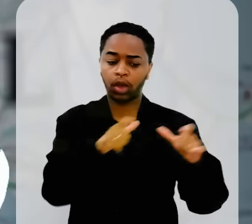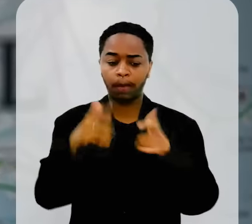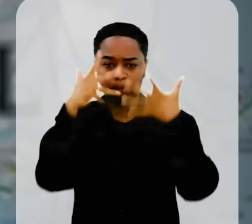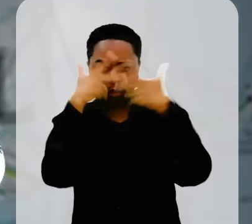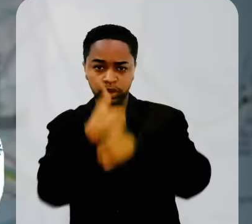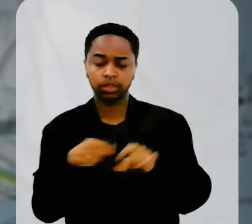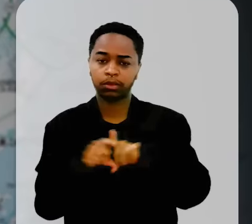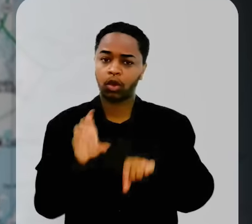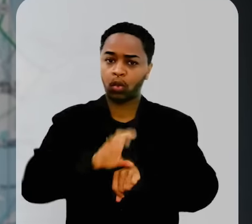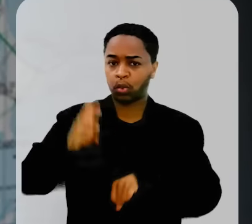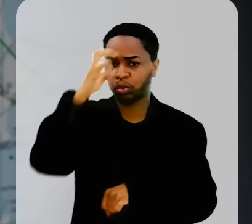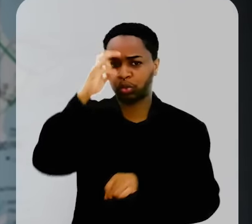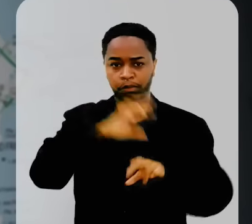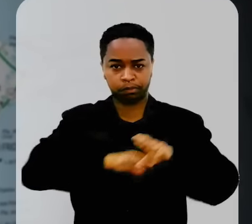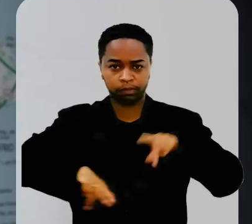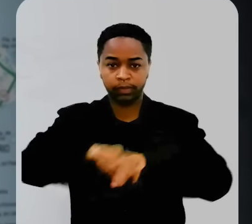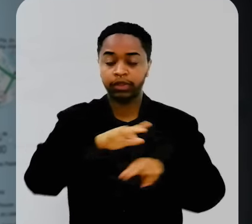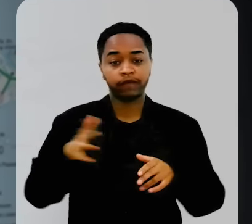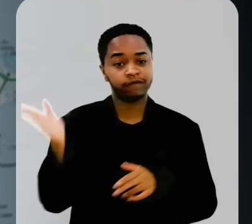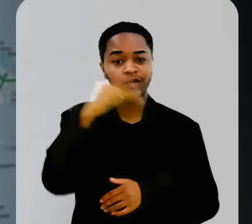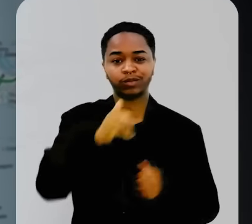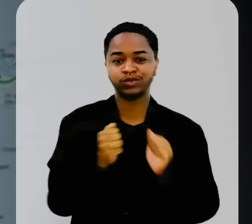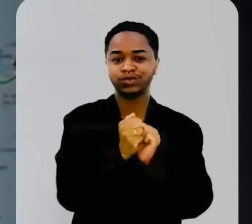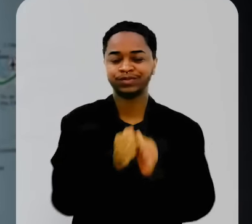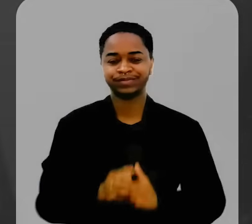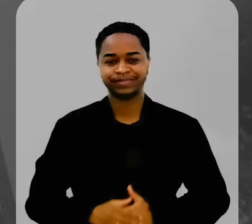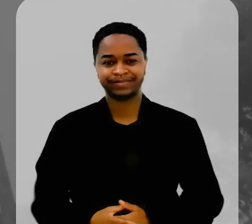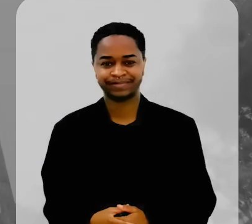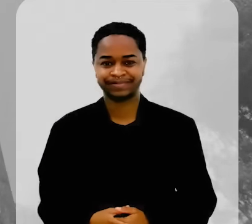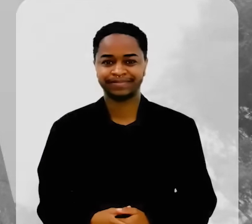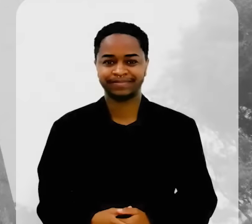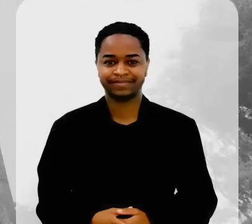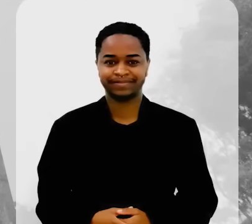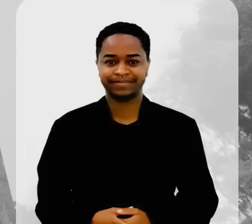e muita cultura. Vamos juntos, o Na Escrada está no ar.